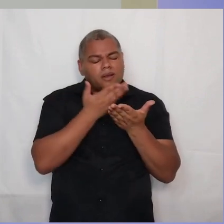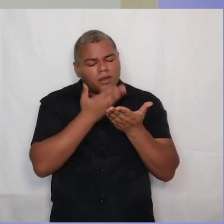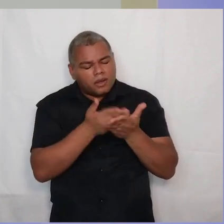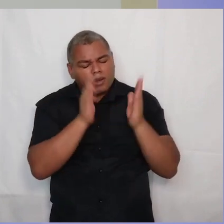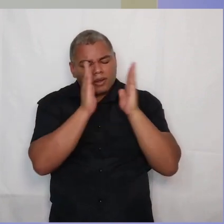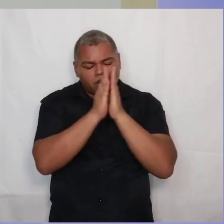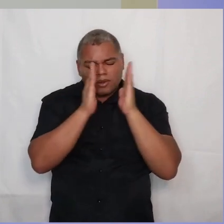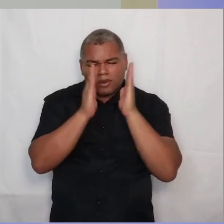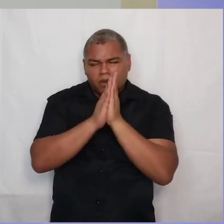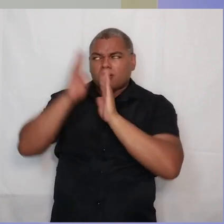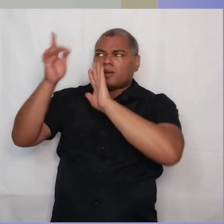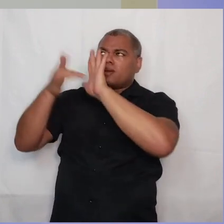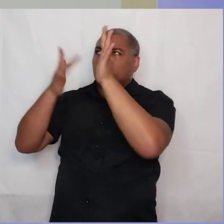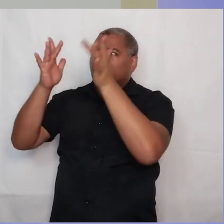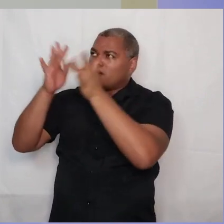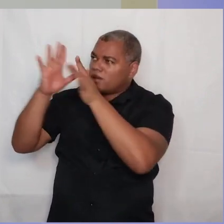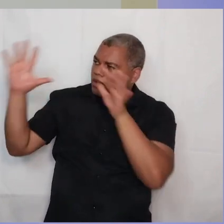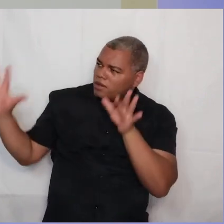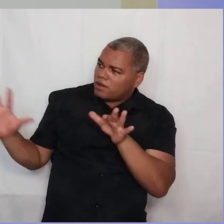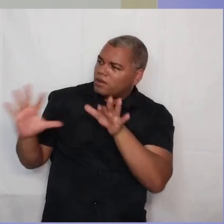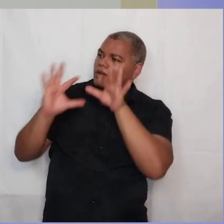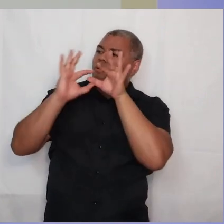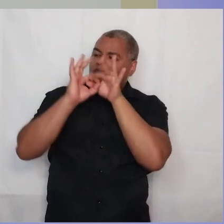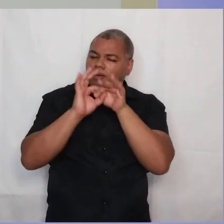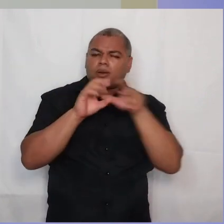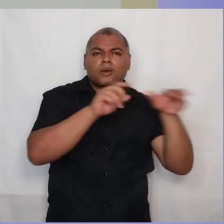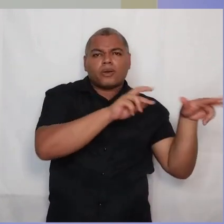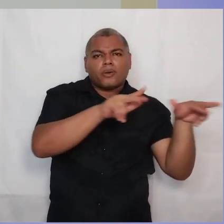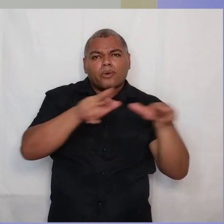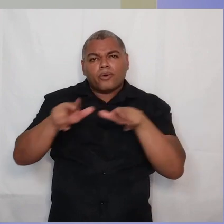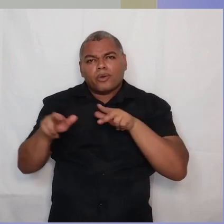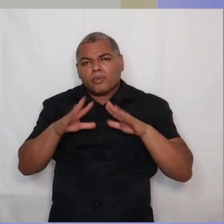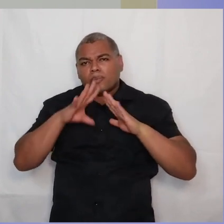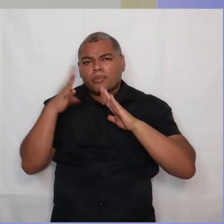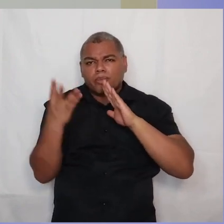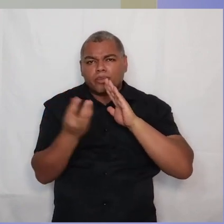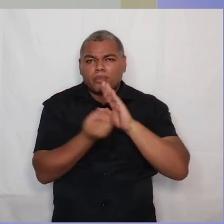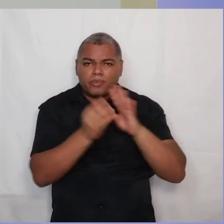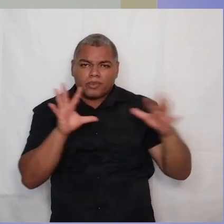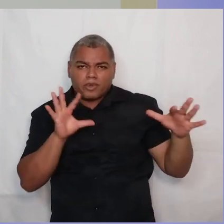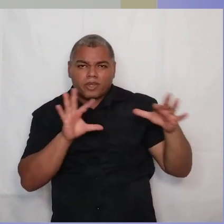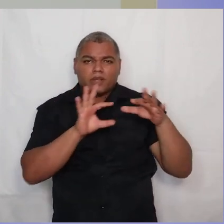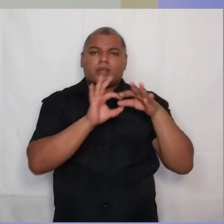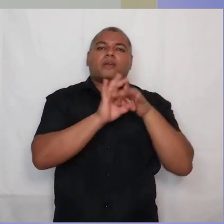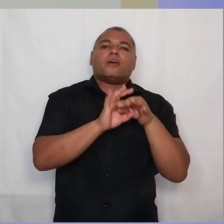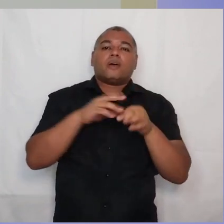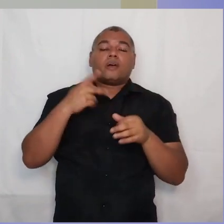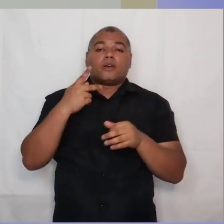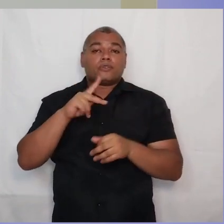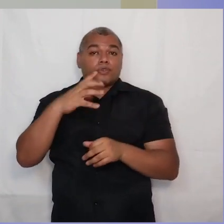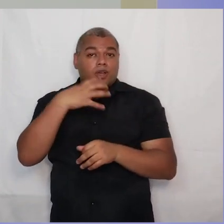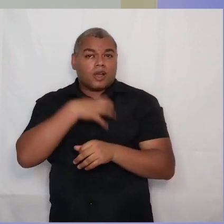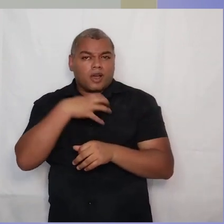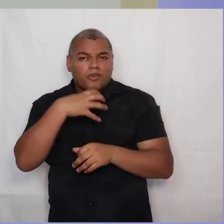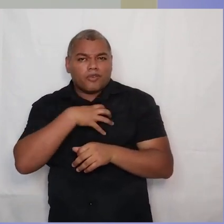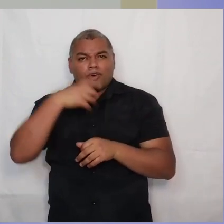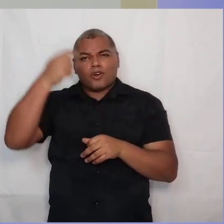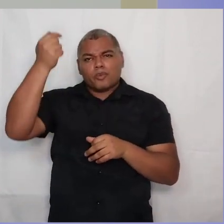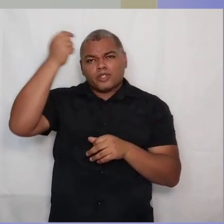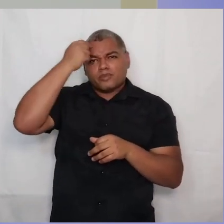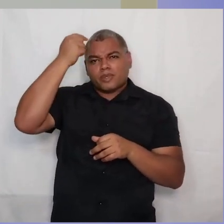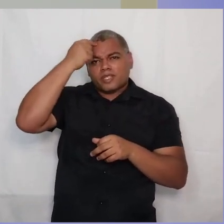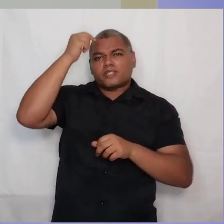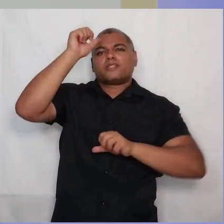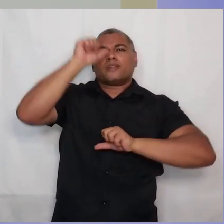passa por meio da palavra, por meio da oração, por meio da comunhão com Cristo, por meio da comunhão com os seus irmãos, de todos os meios de graça,